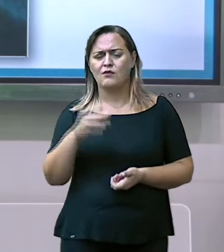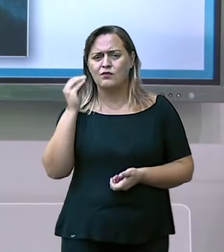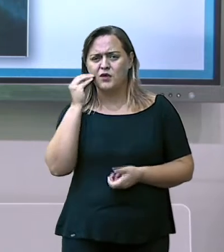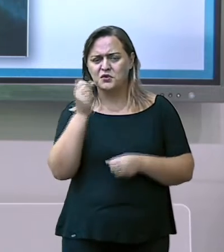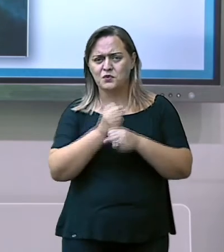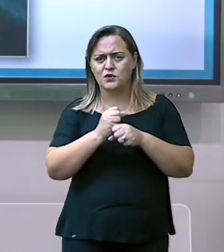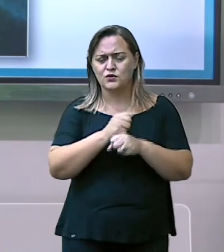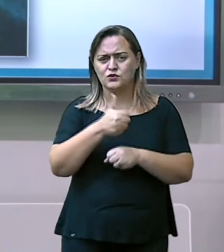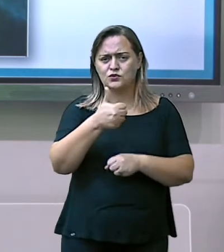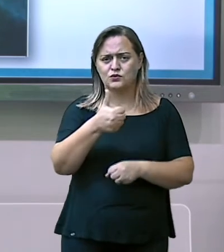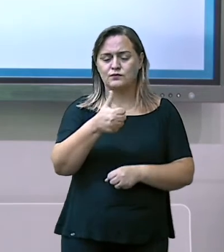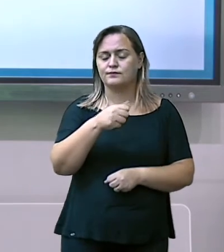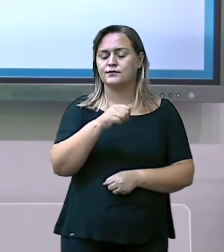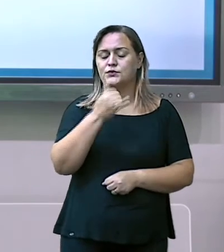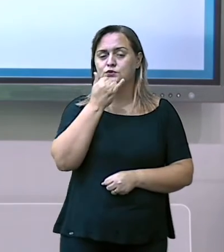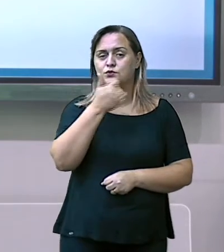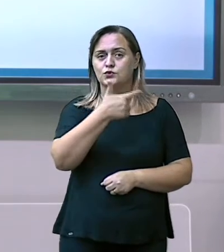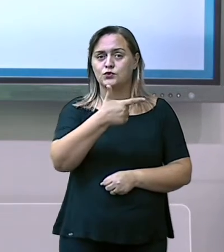Tá?